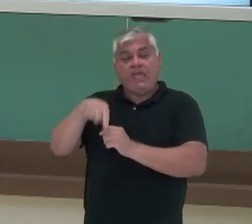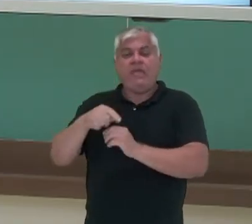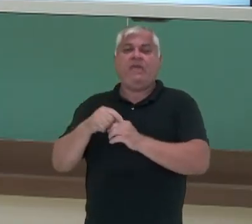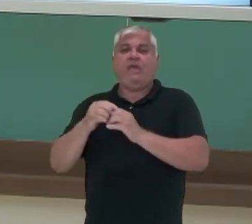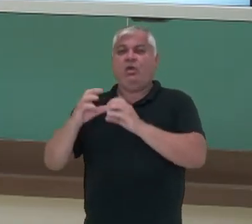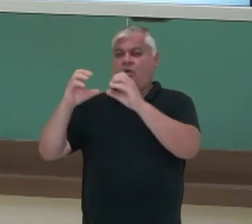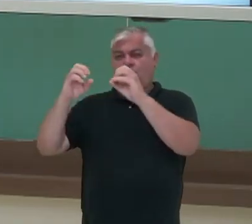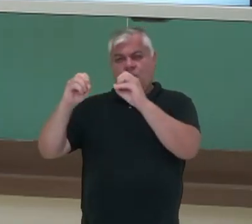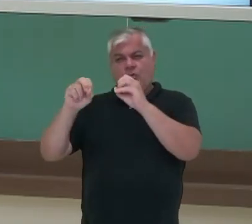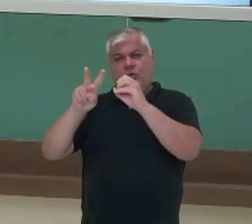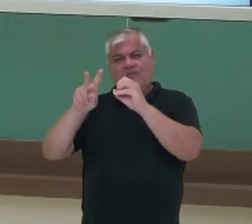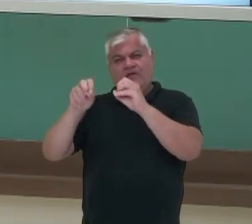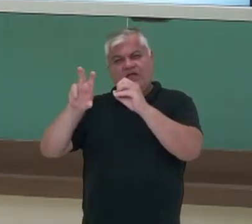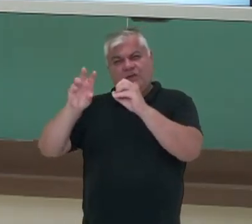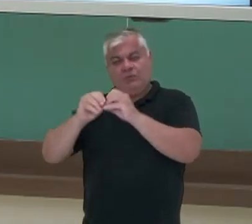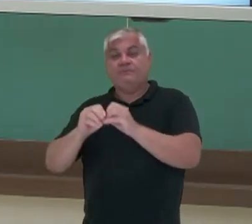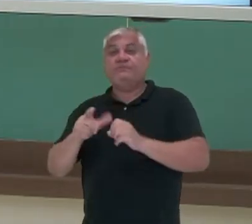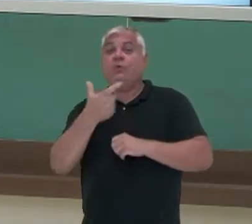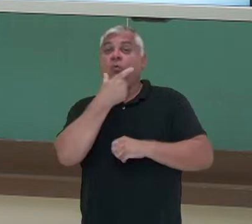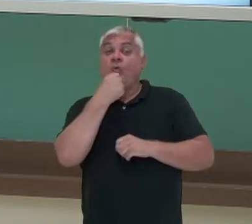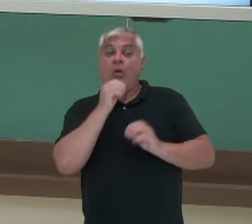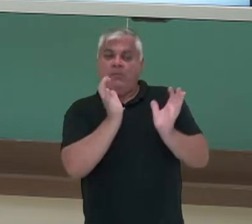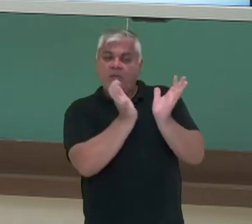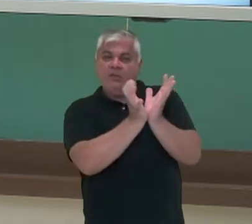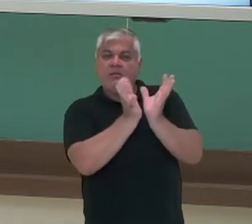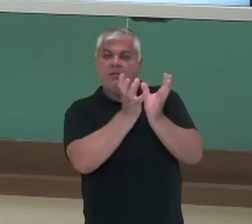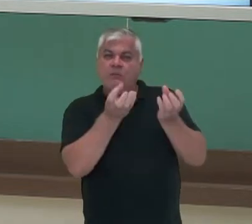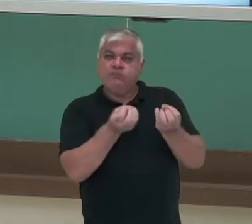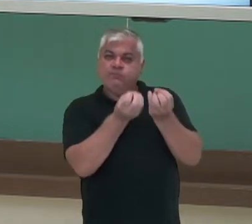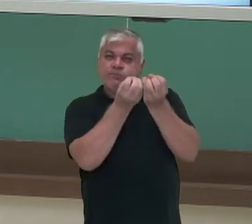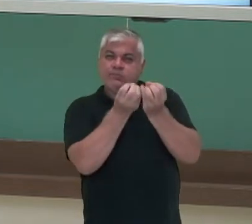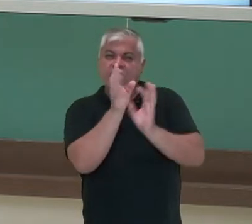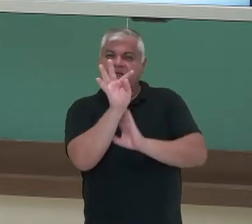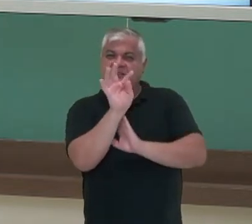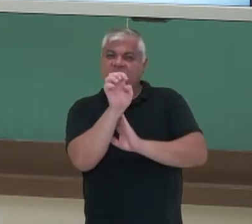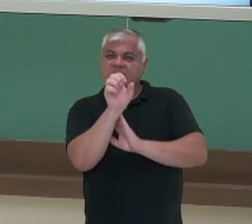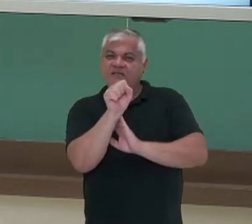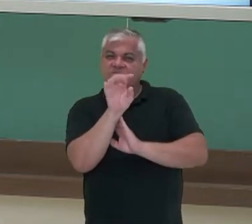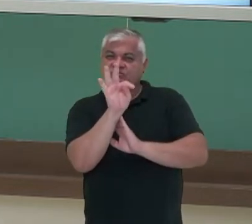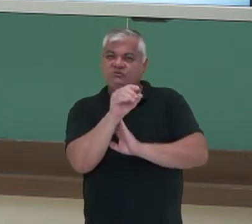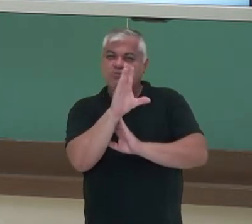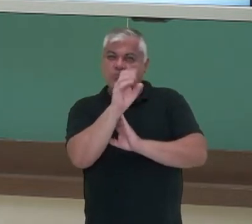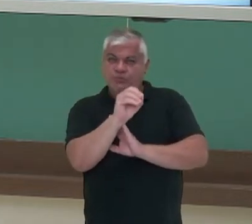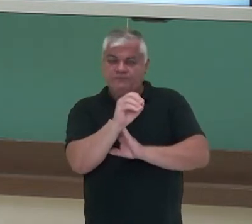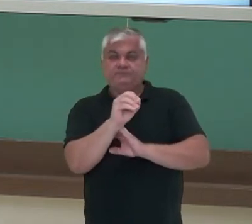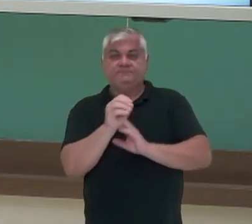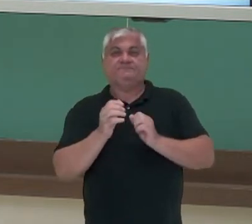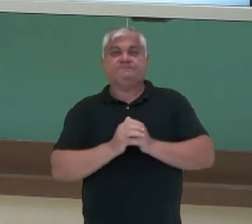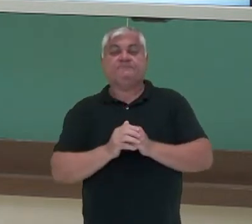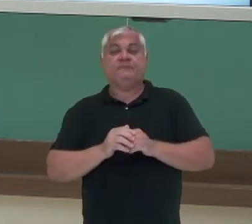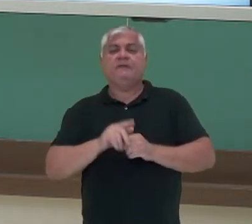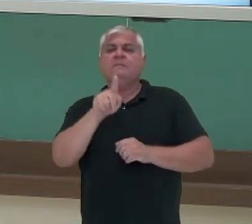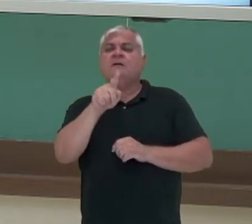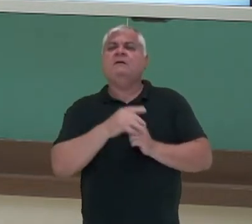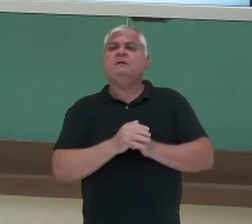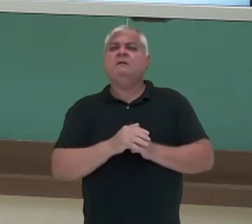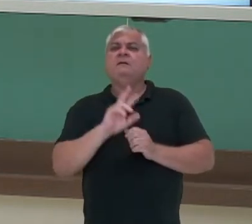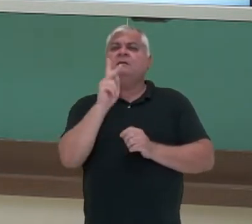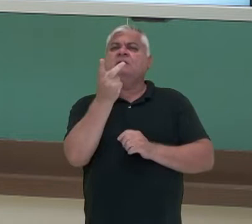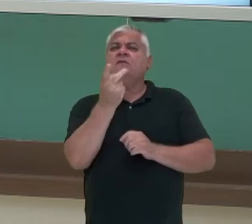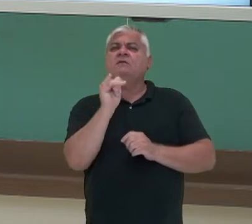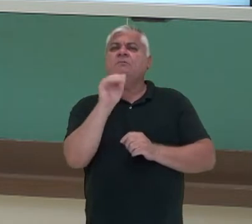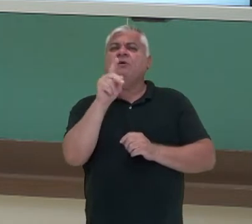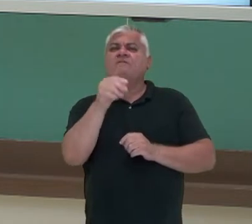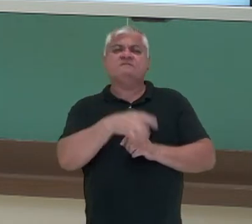ovários e no caso dos meninos, as glândulas sexuais, testículos. A hipófise está